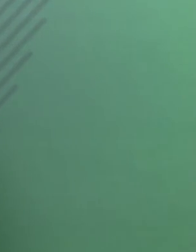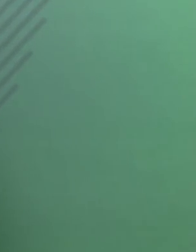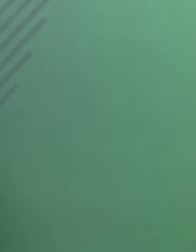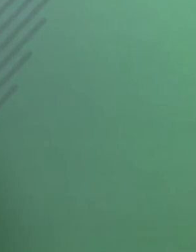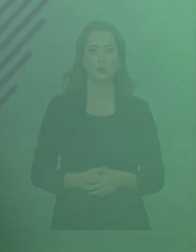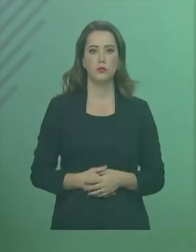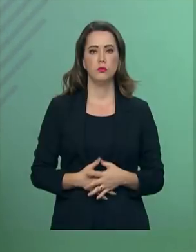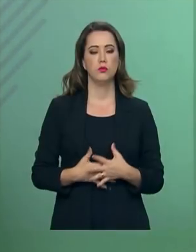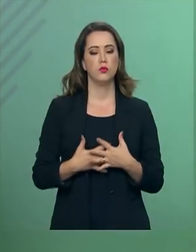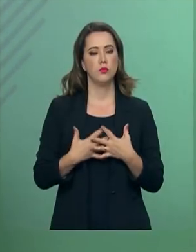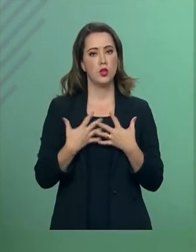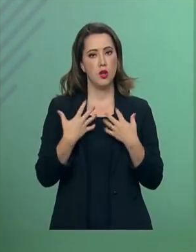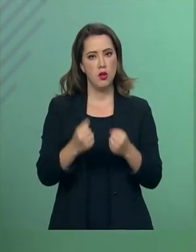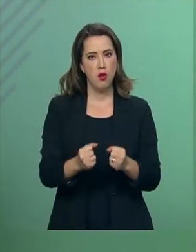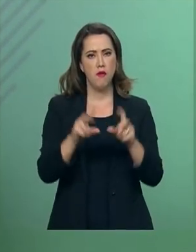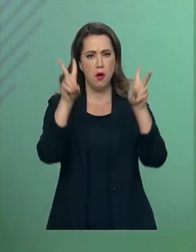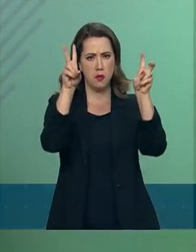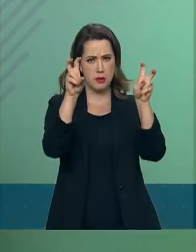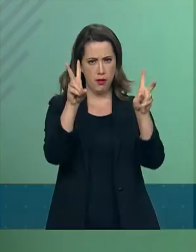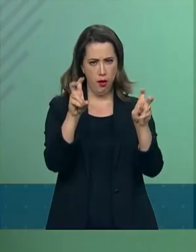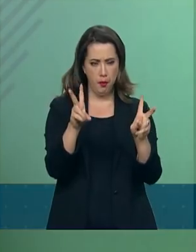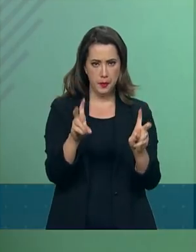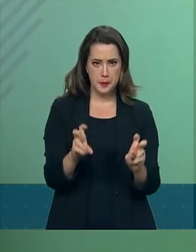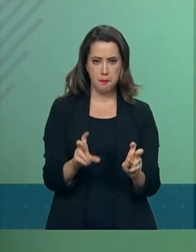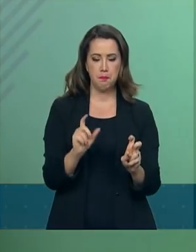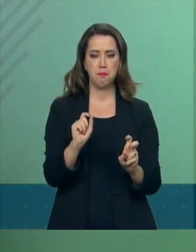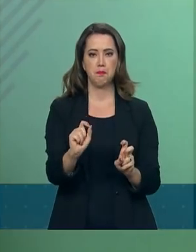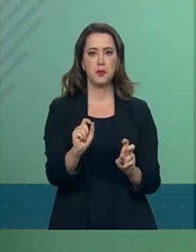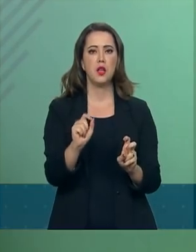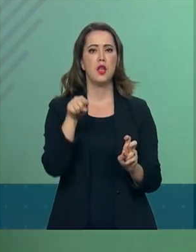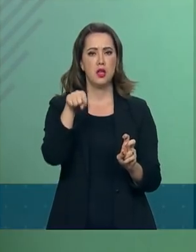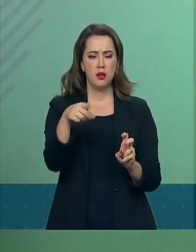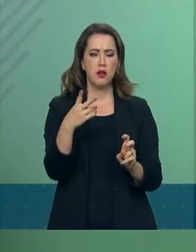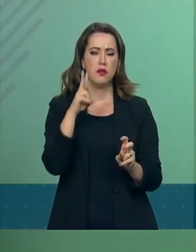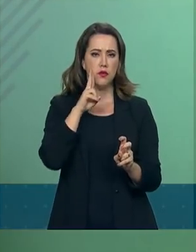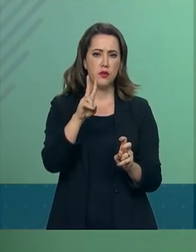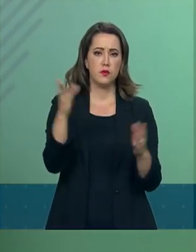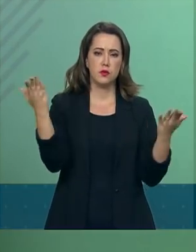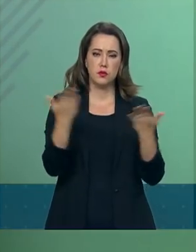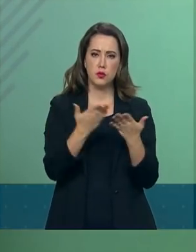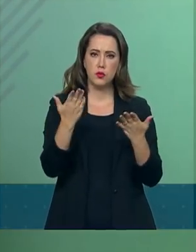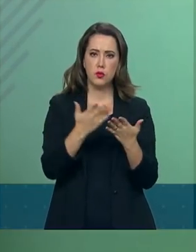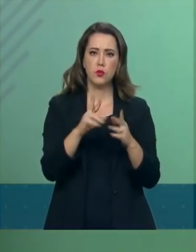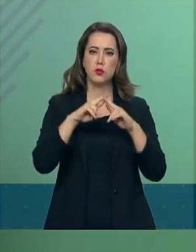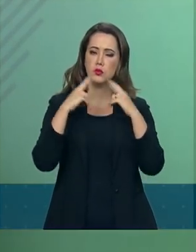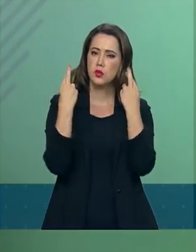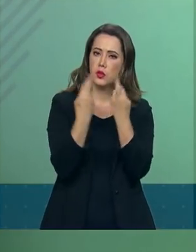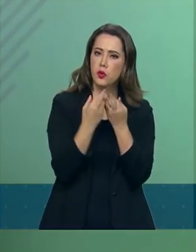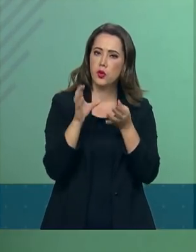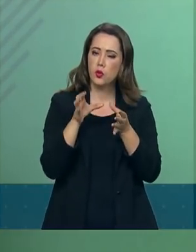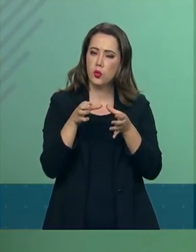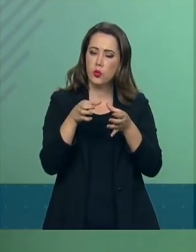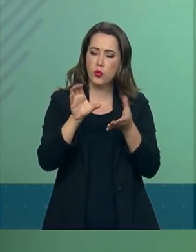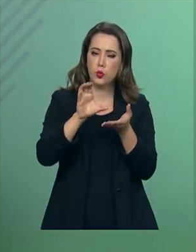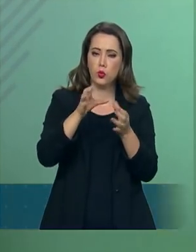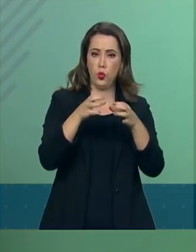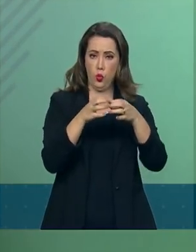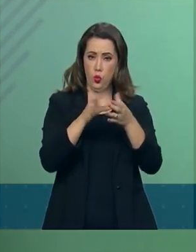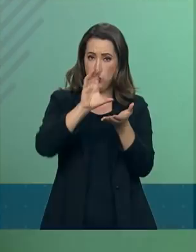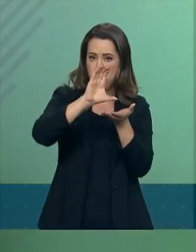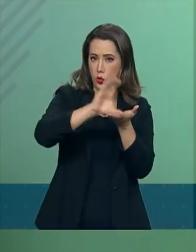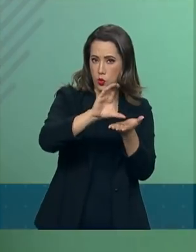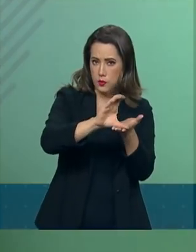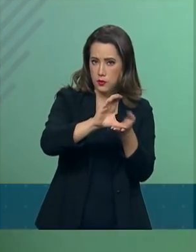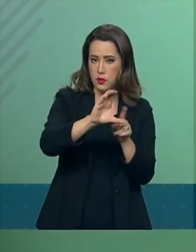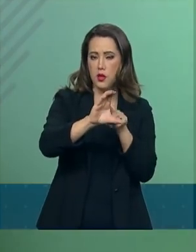Então, vamos tratar de alguns temas que foram considerados hoje na reunião do Conselho de